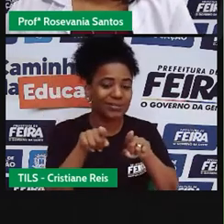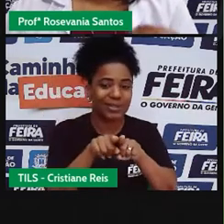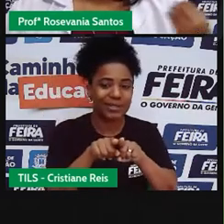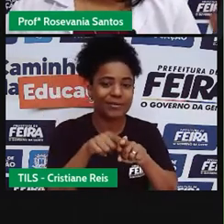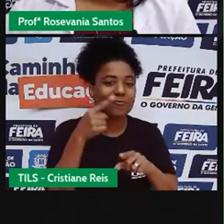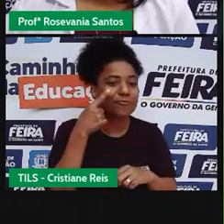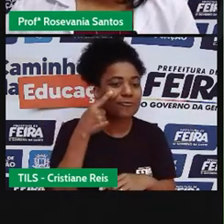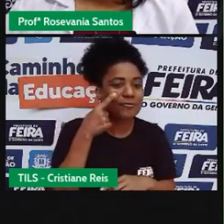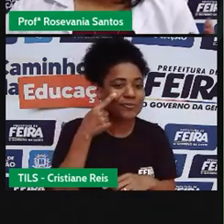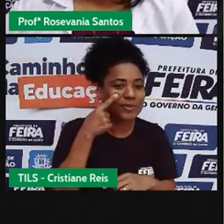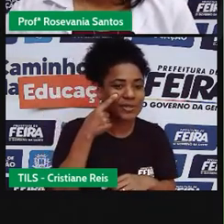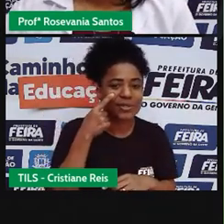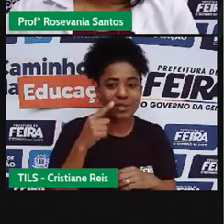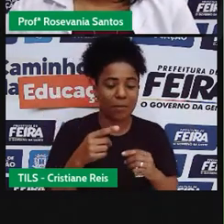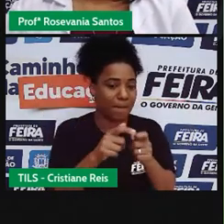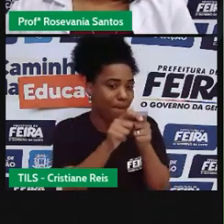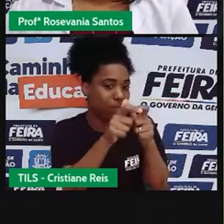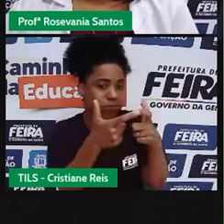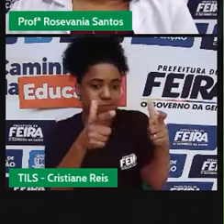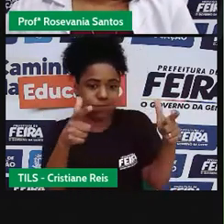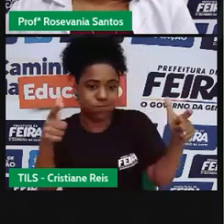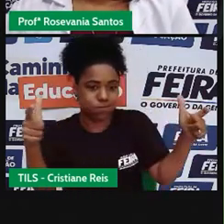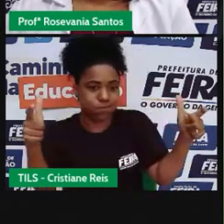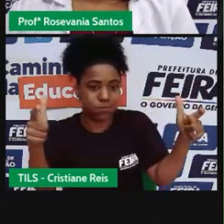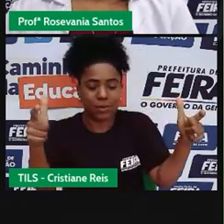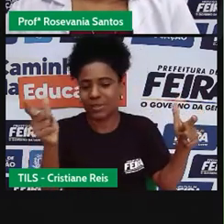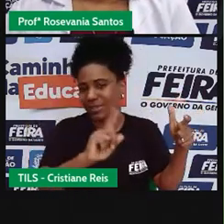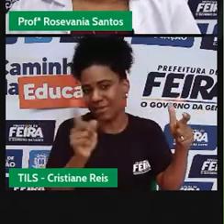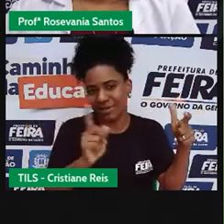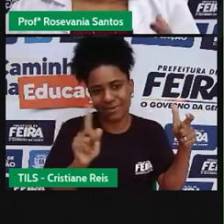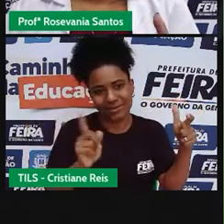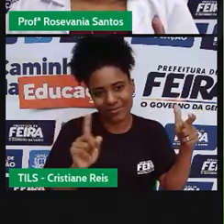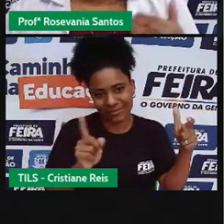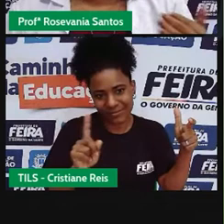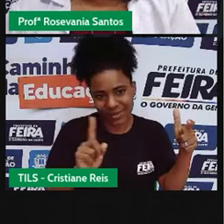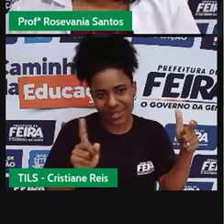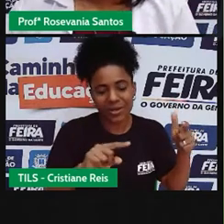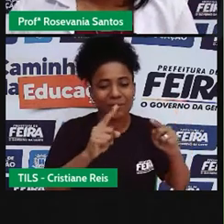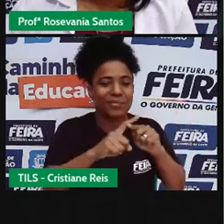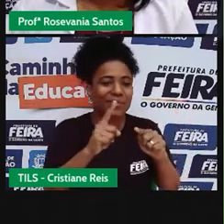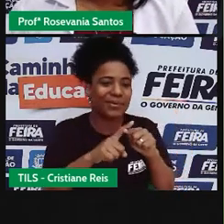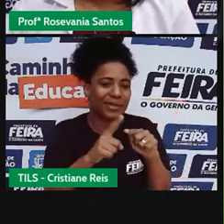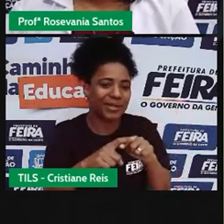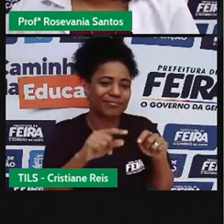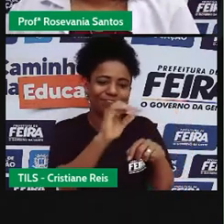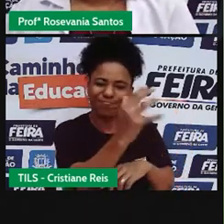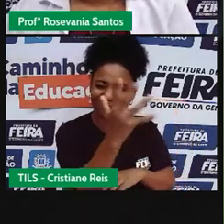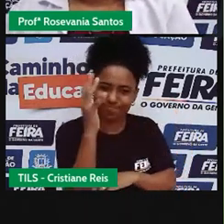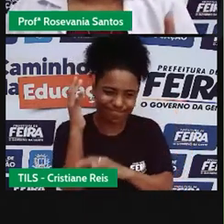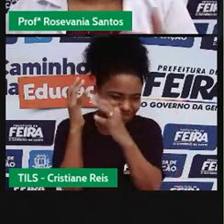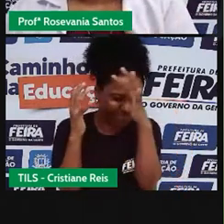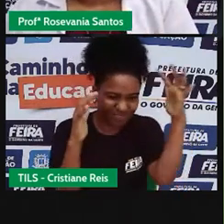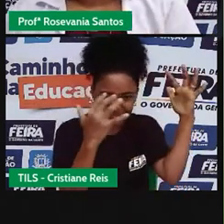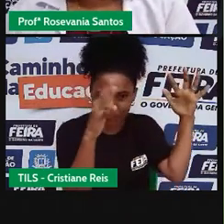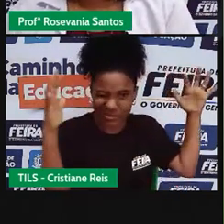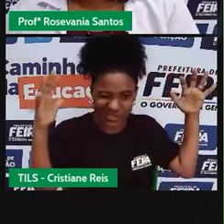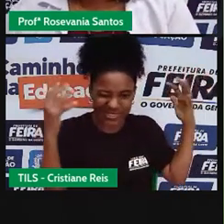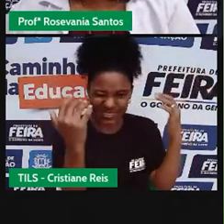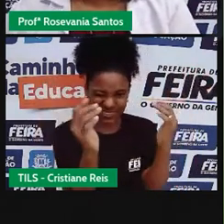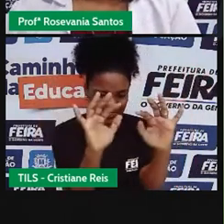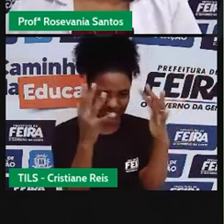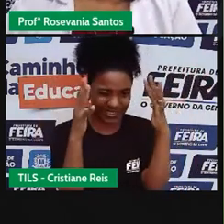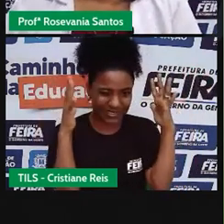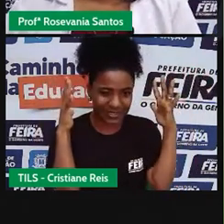denográfica. Você não vai encontrar muita gente, né, nessa região, por conta da própria condição natural do espaço que vai